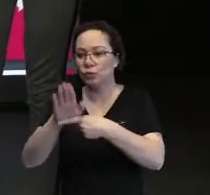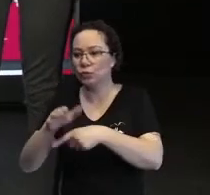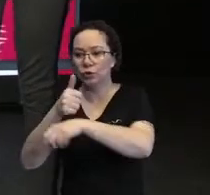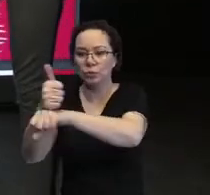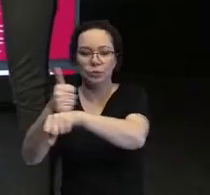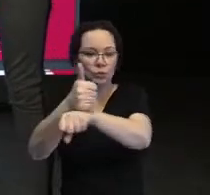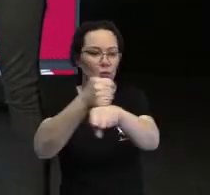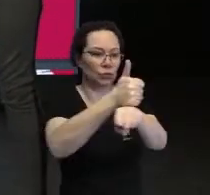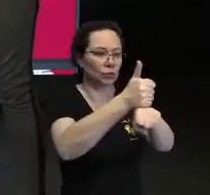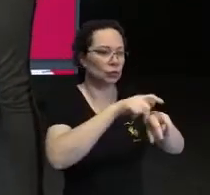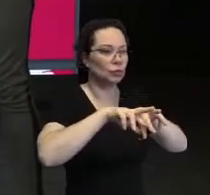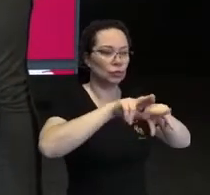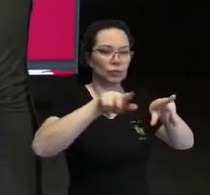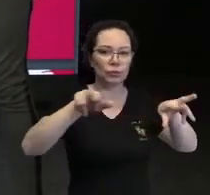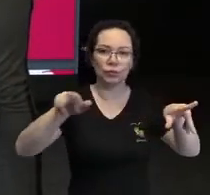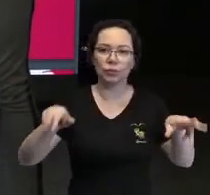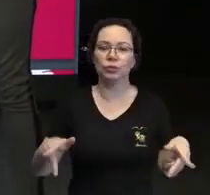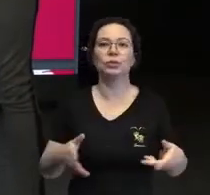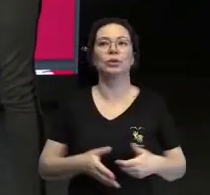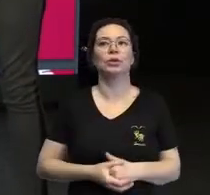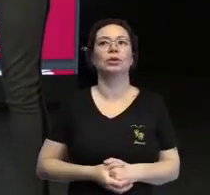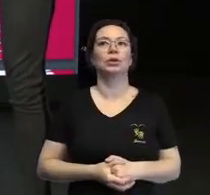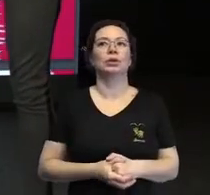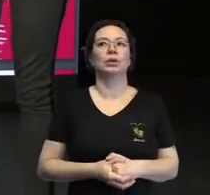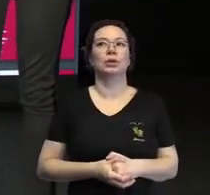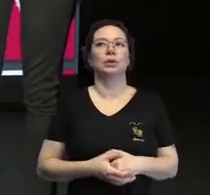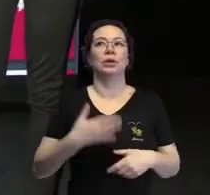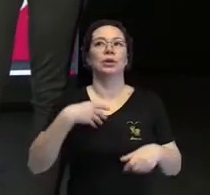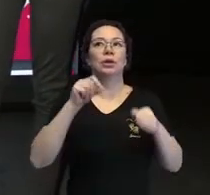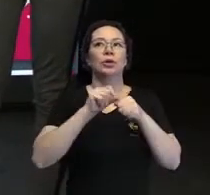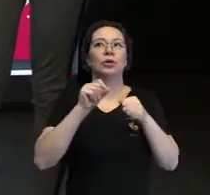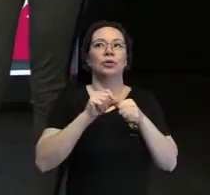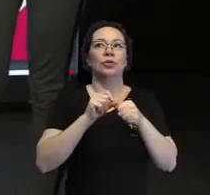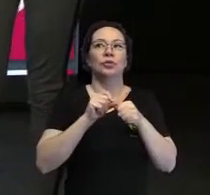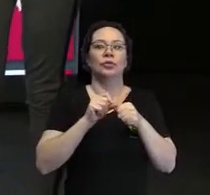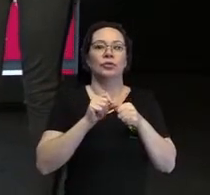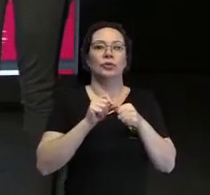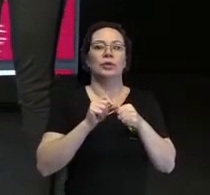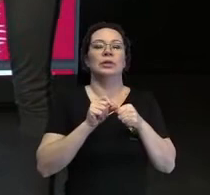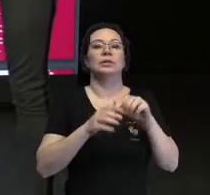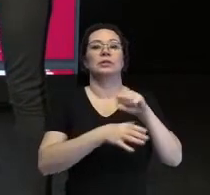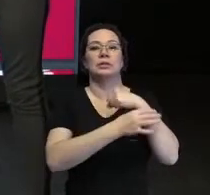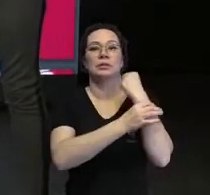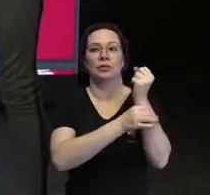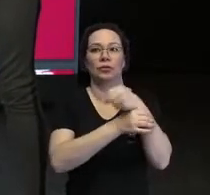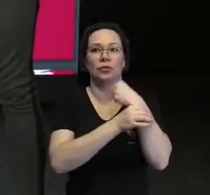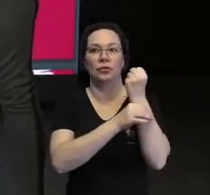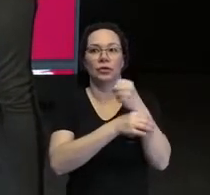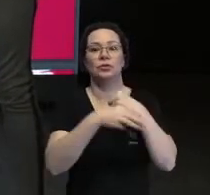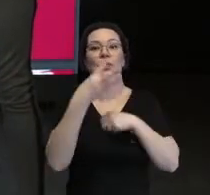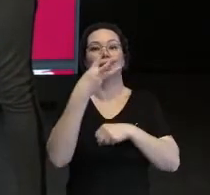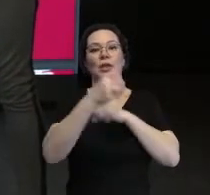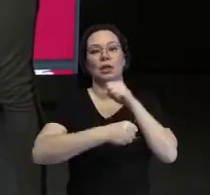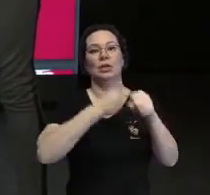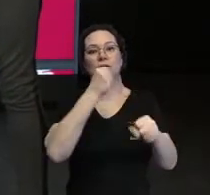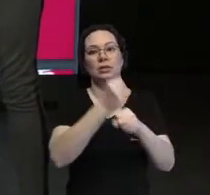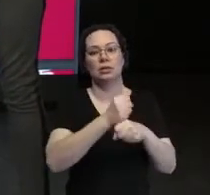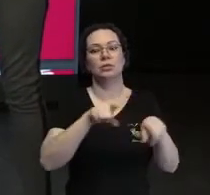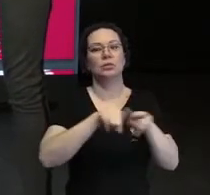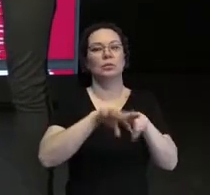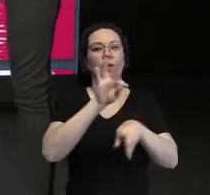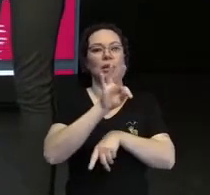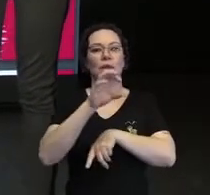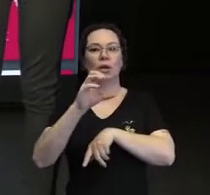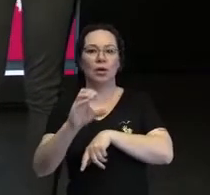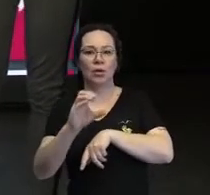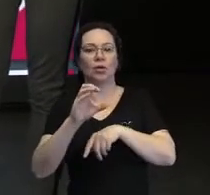Então, fiz muita fisioterapia por 3 anos, terapia ocupacional.